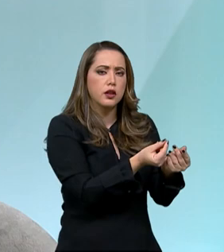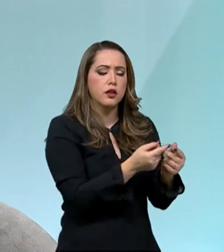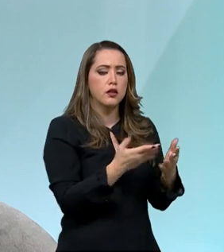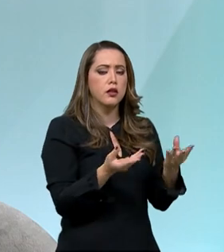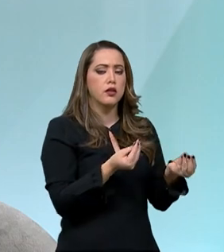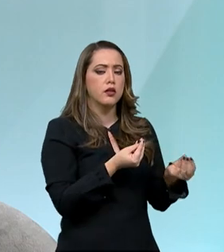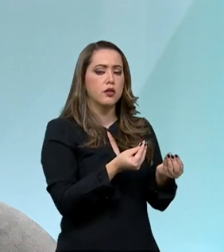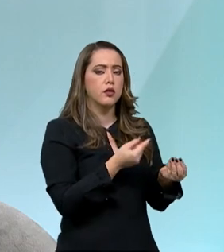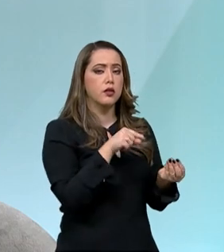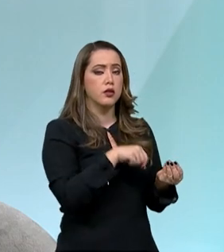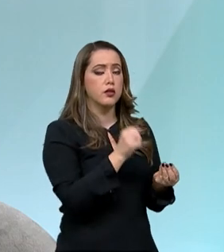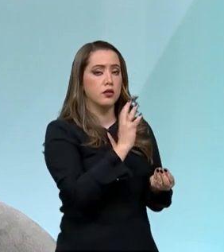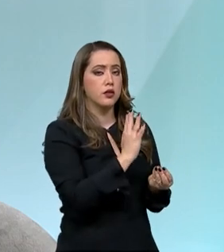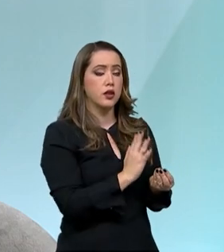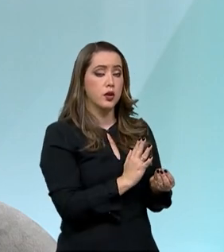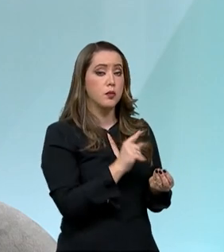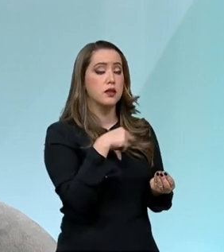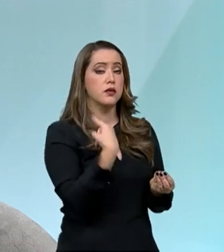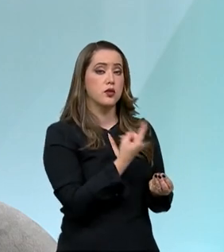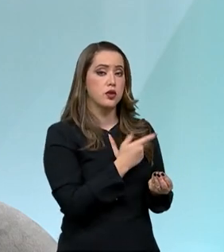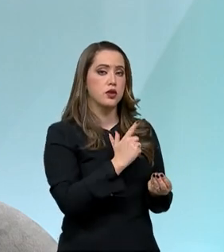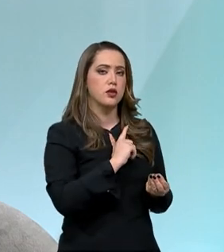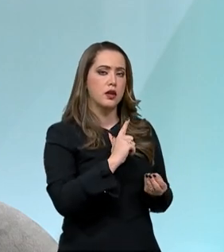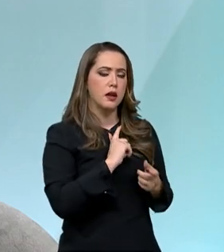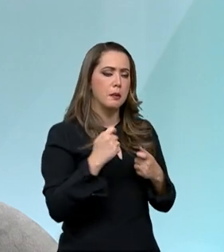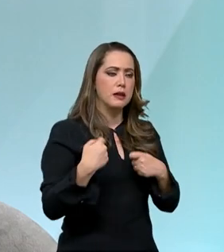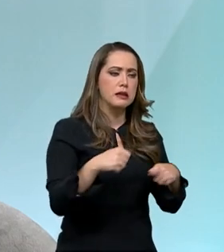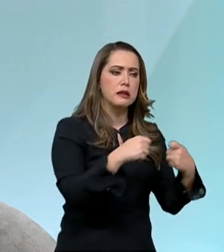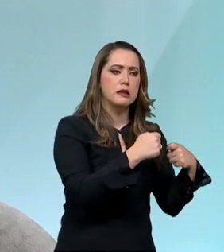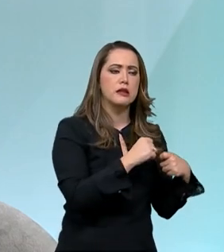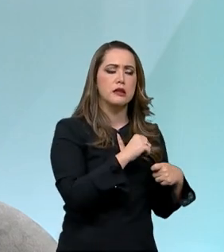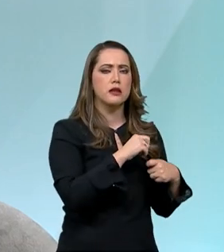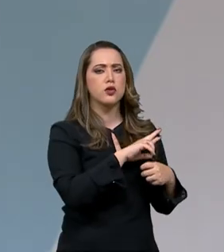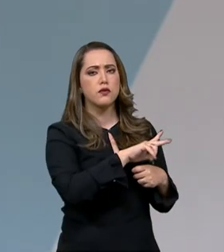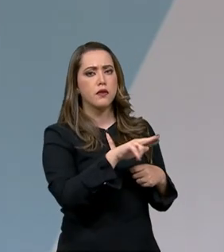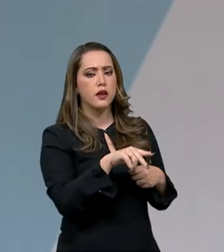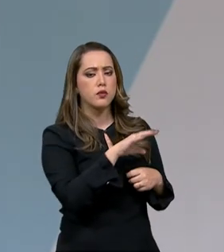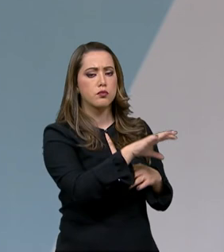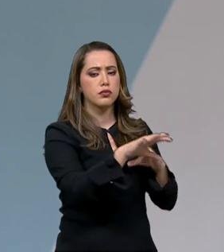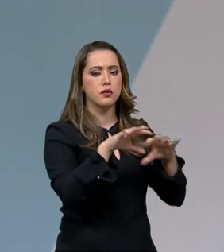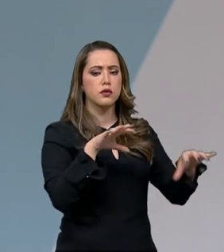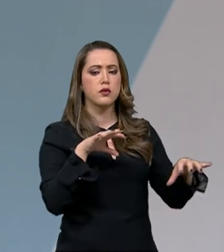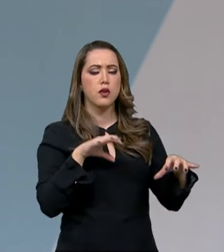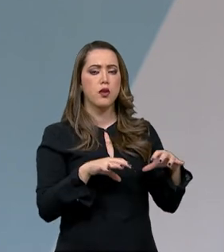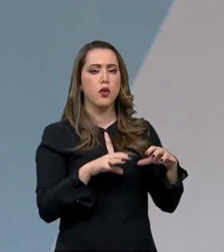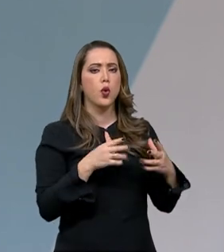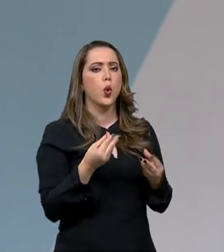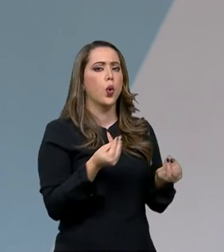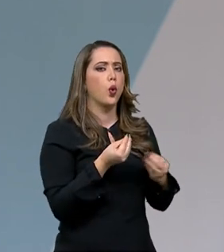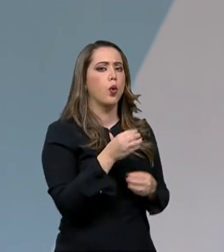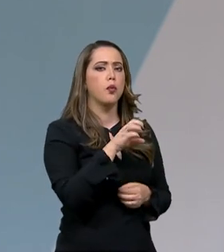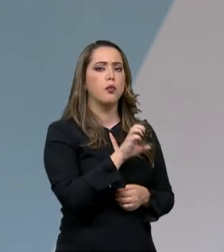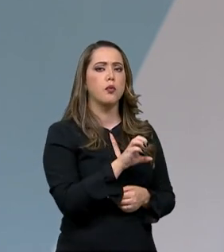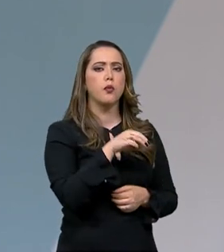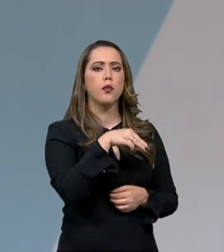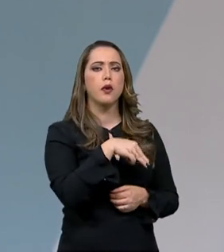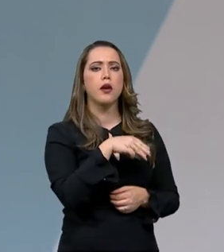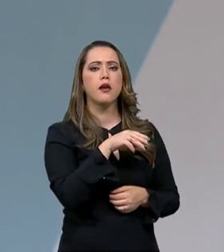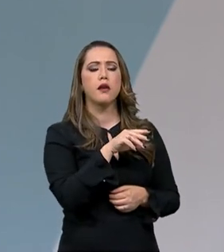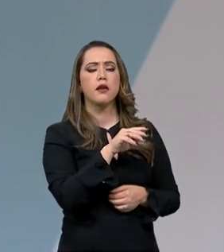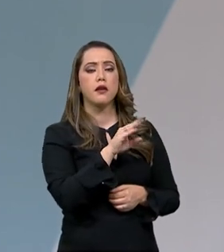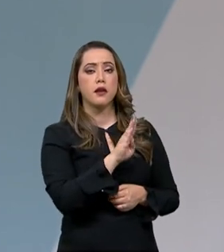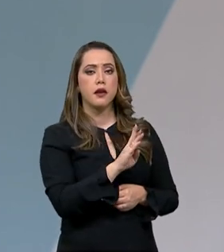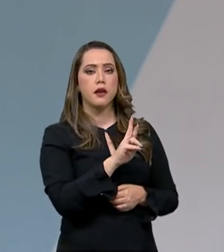Agora, aqui no país, a gente tem também muitas necessidades em várias áreas, né? Como é que a Embrapa lida com